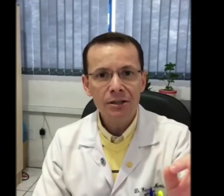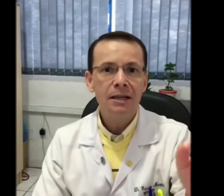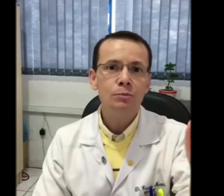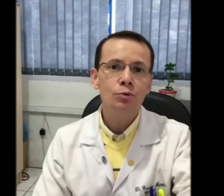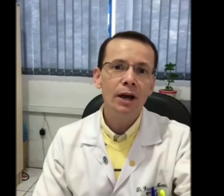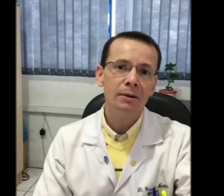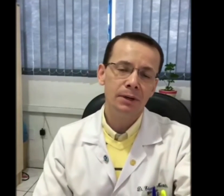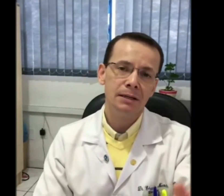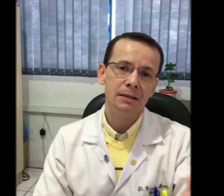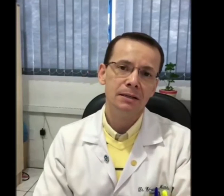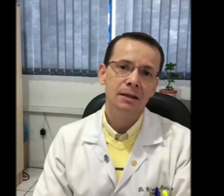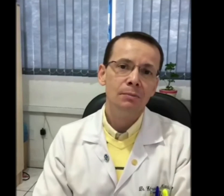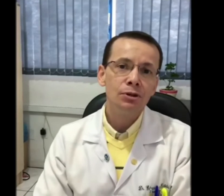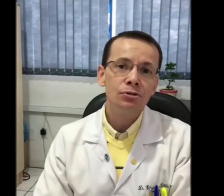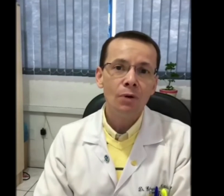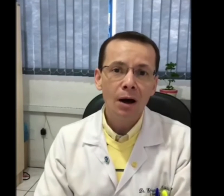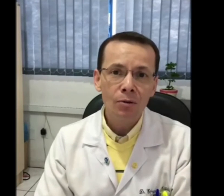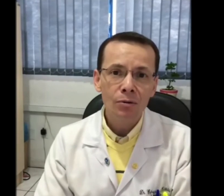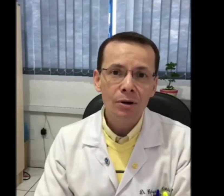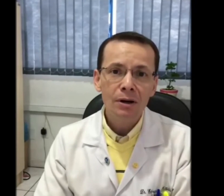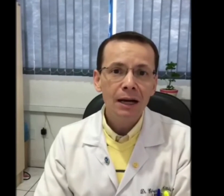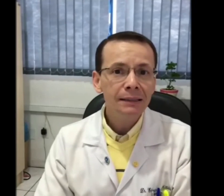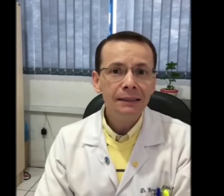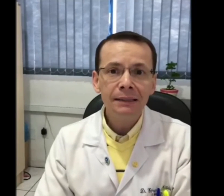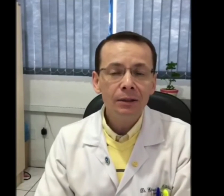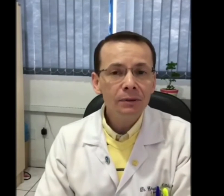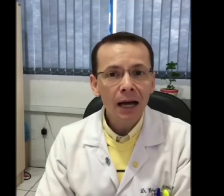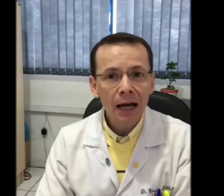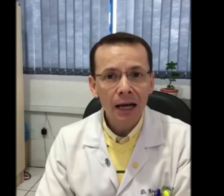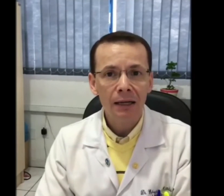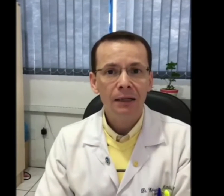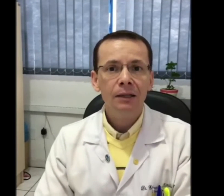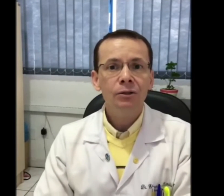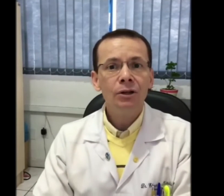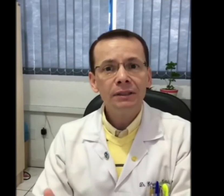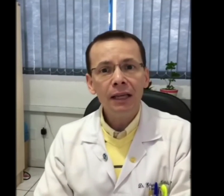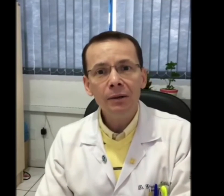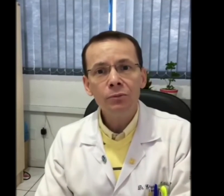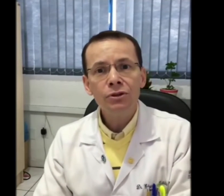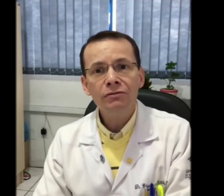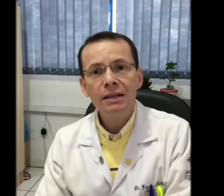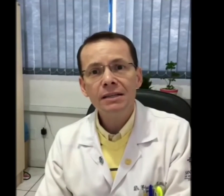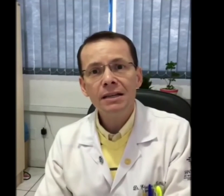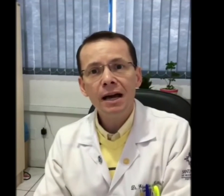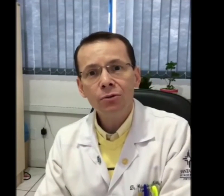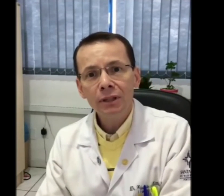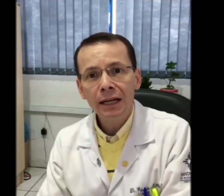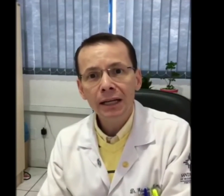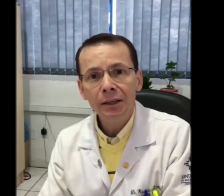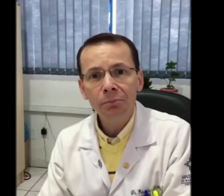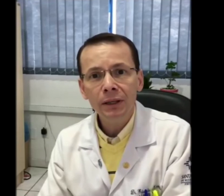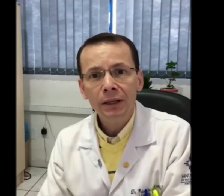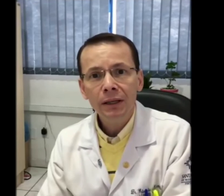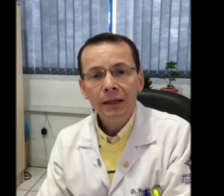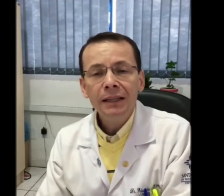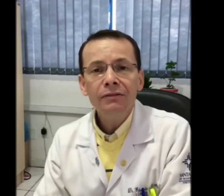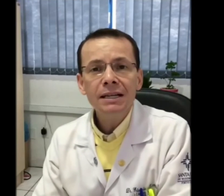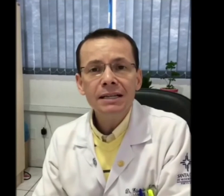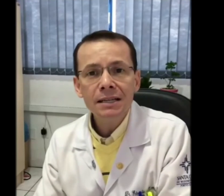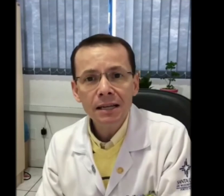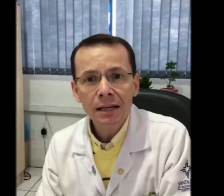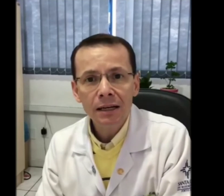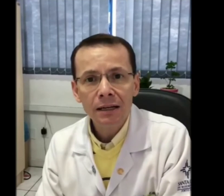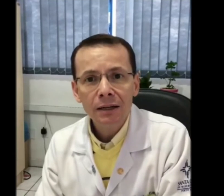das gestantes e das puérperas. Pessoal, assim não dá. Nós temos que vacinar contra a gripe.